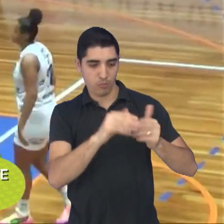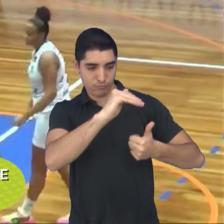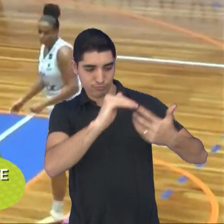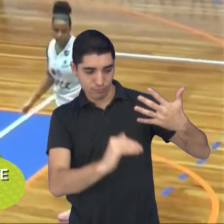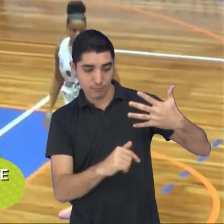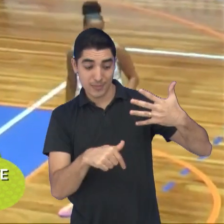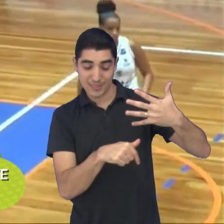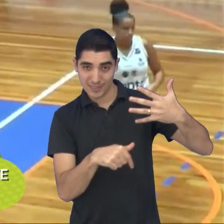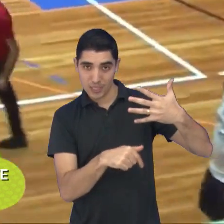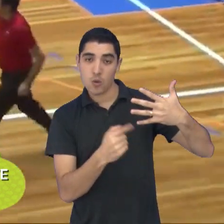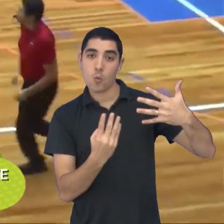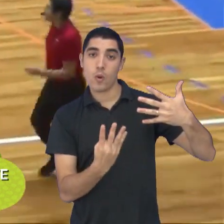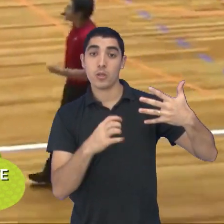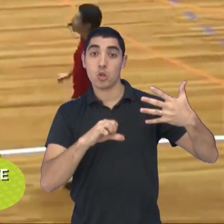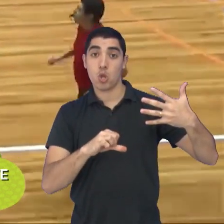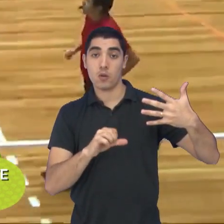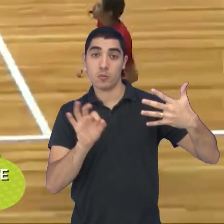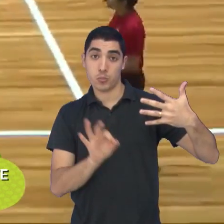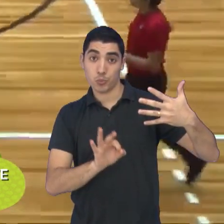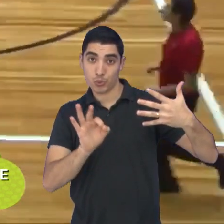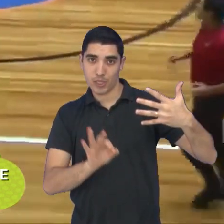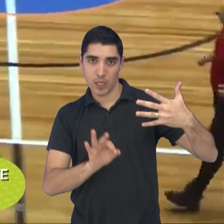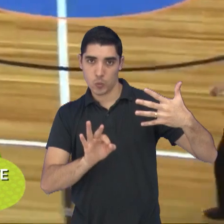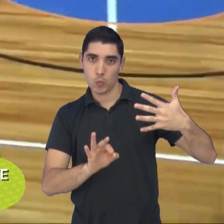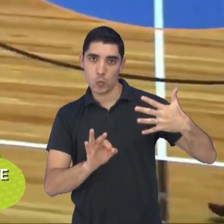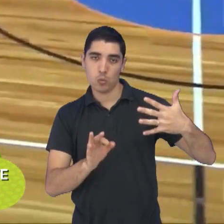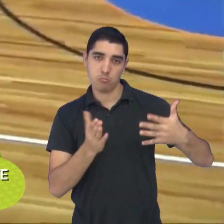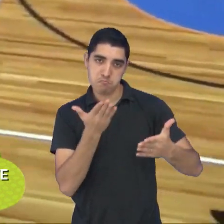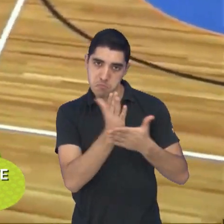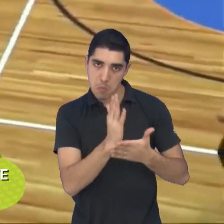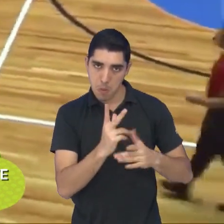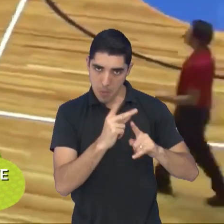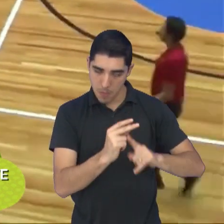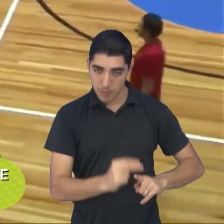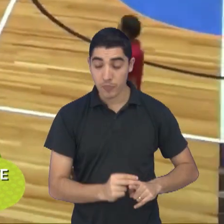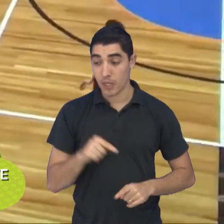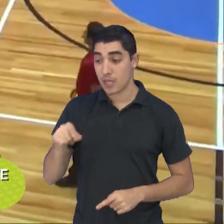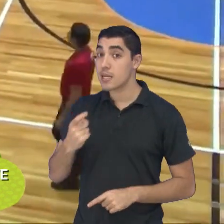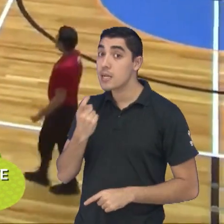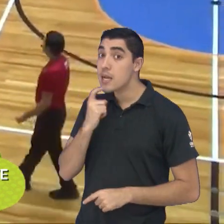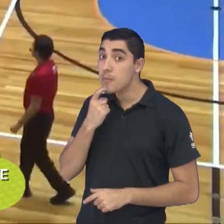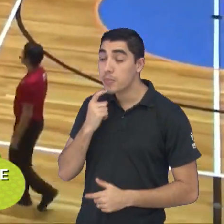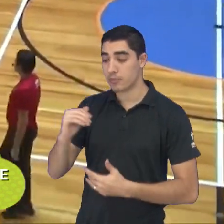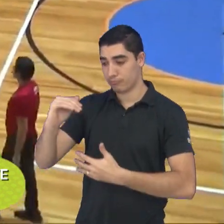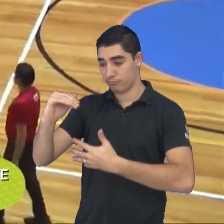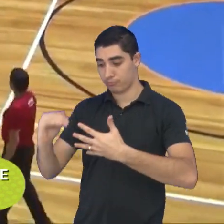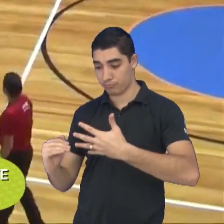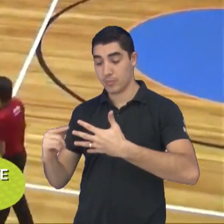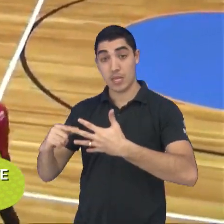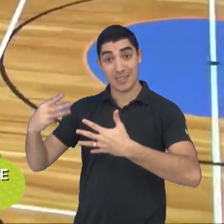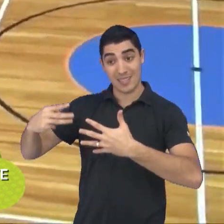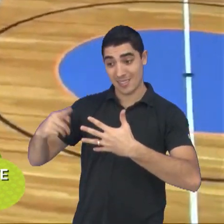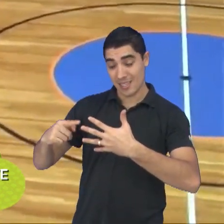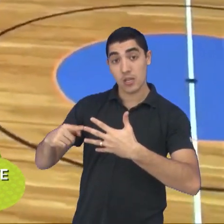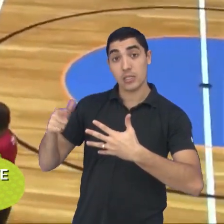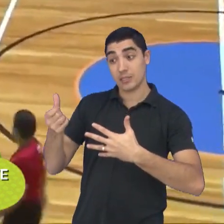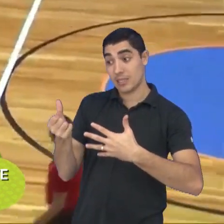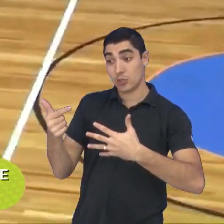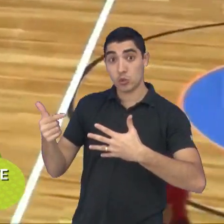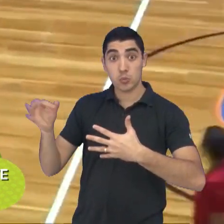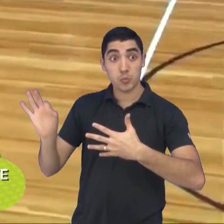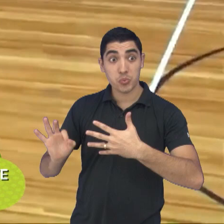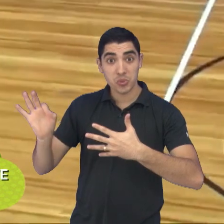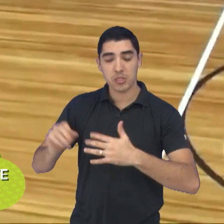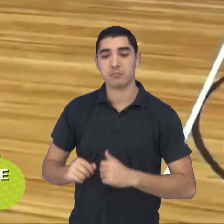,9% de aproveitamento. E a equipe do Campinas é o terceiro colocado, com 62,5% de aproveitamento,